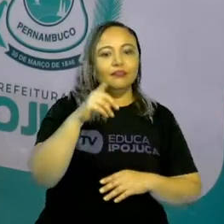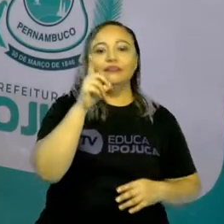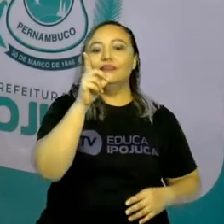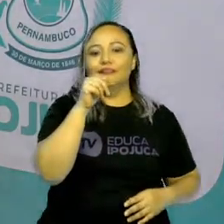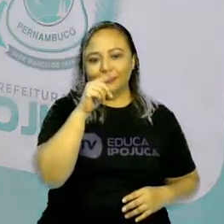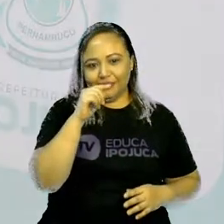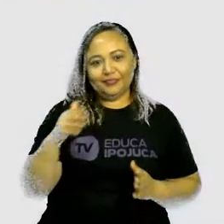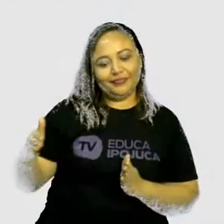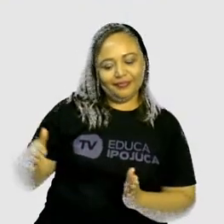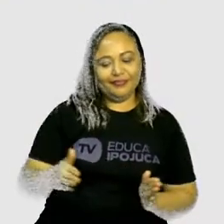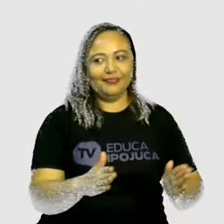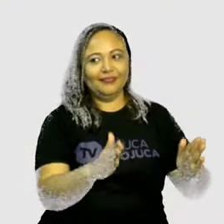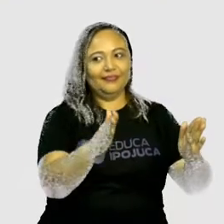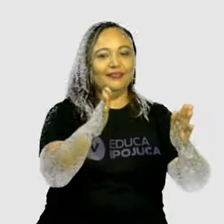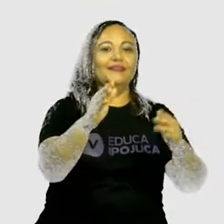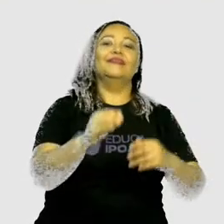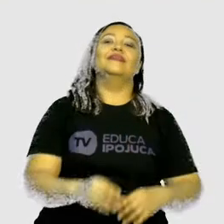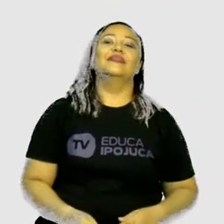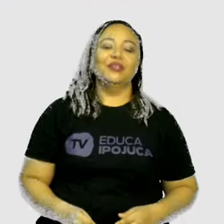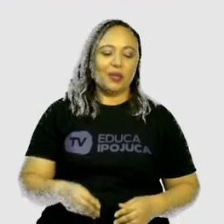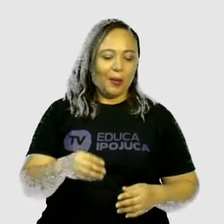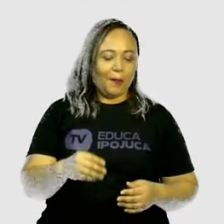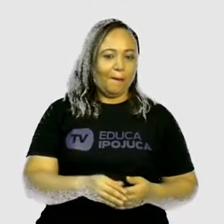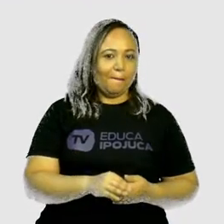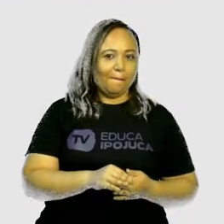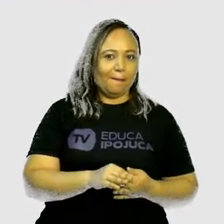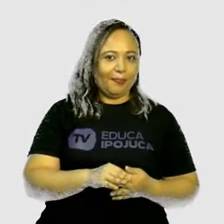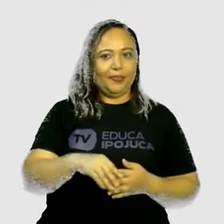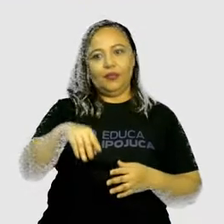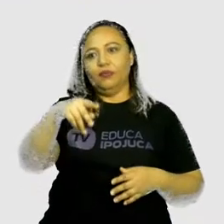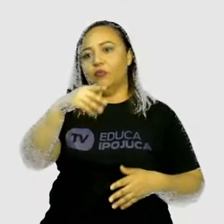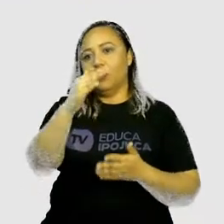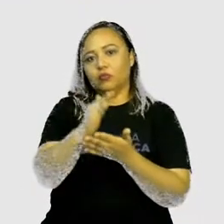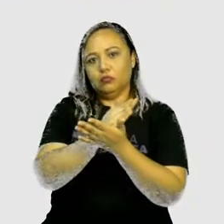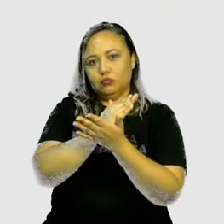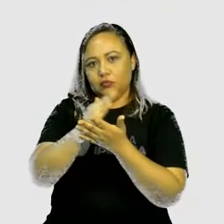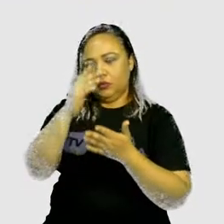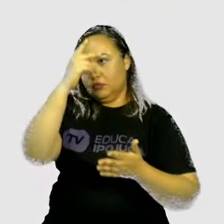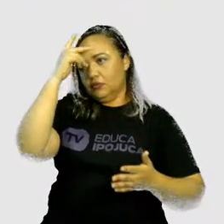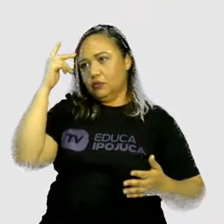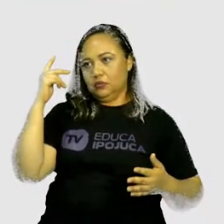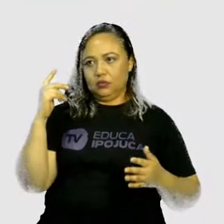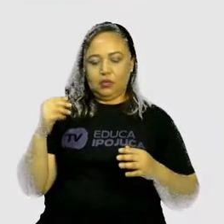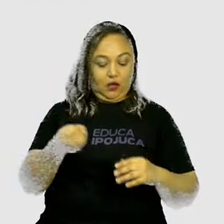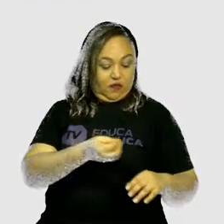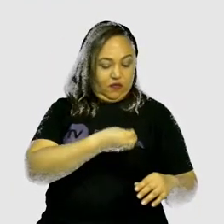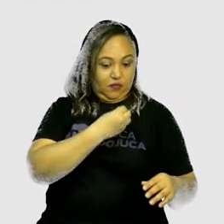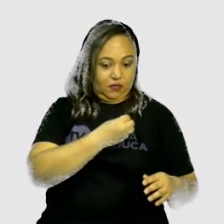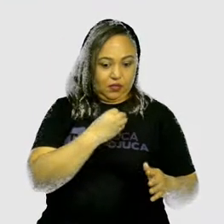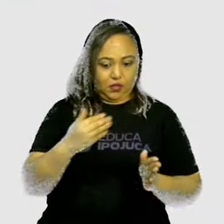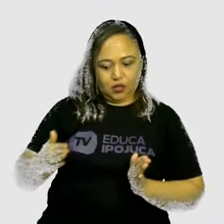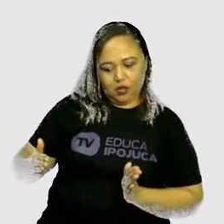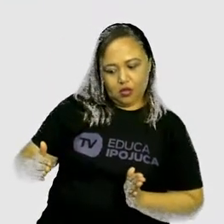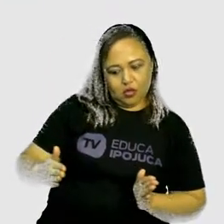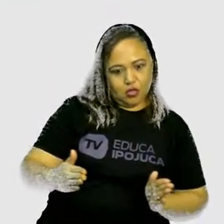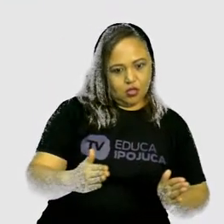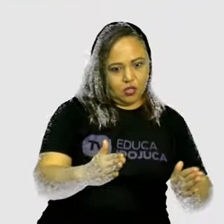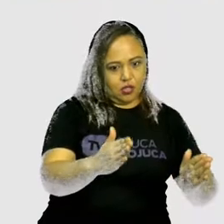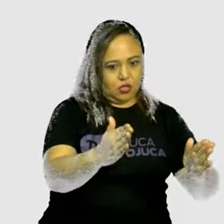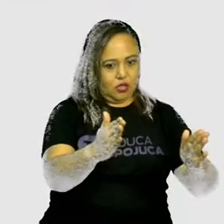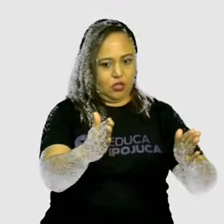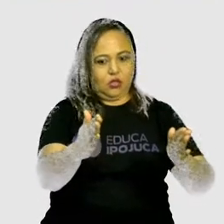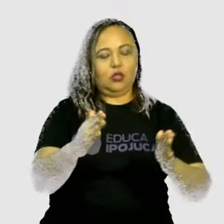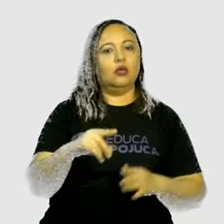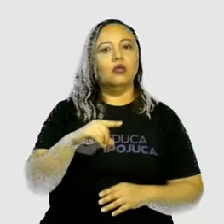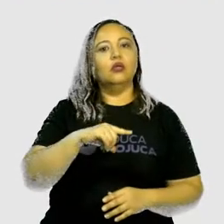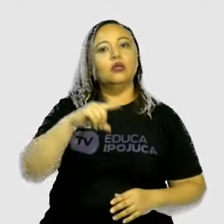São aqueles que residem nas proximidades dos rios e tem a pesca artesanal como